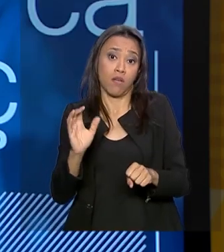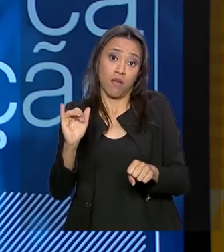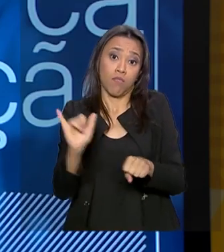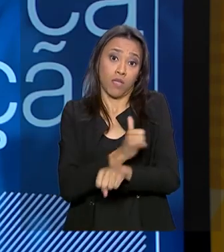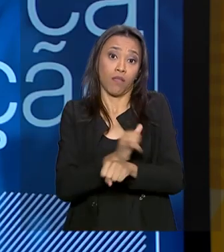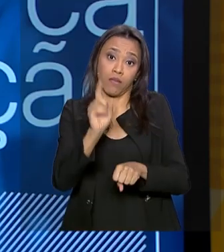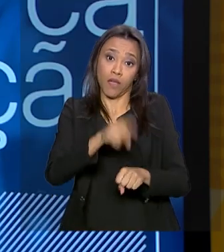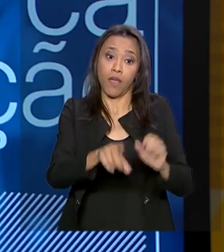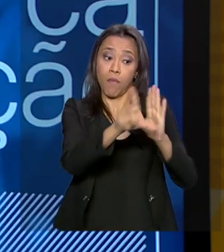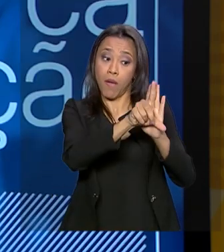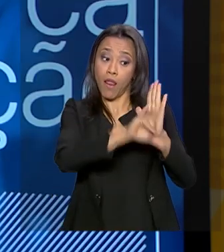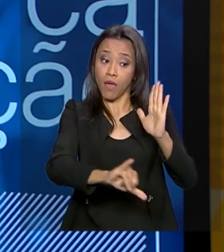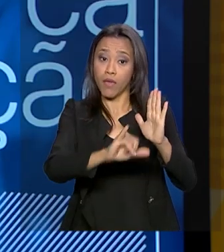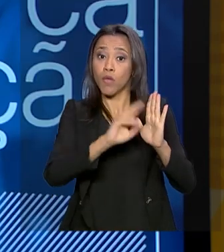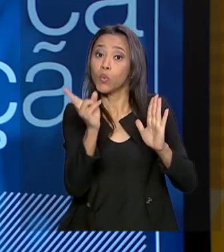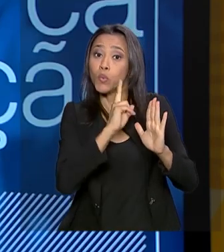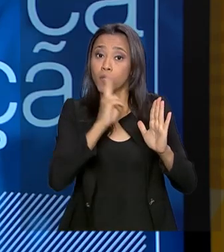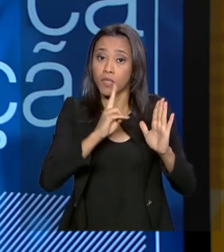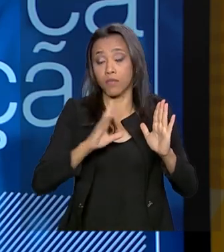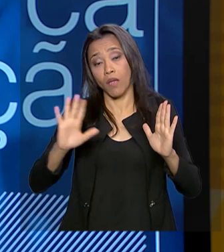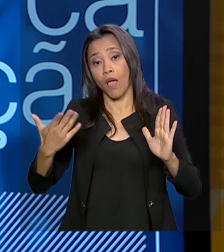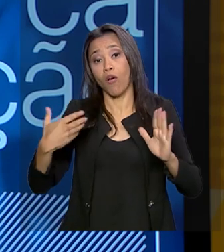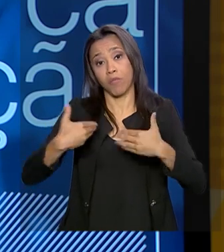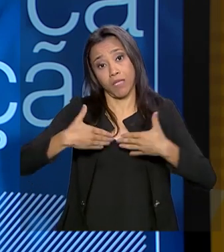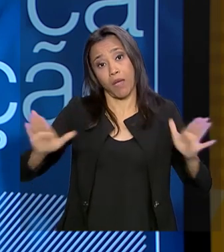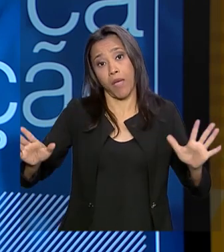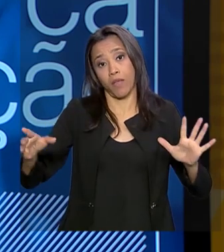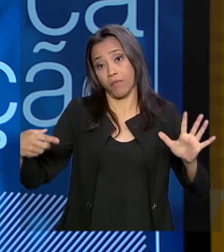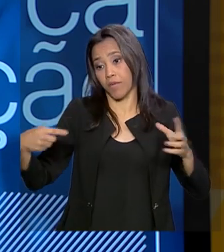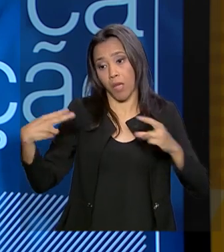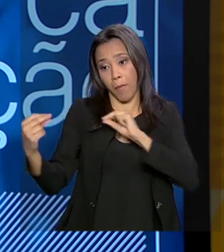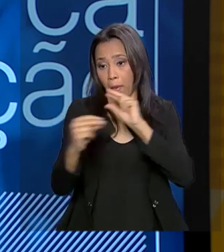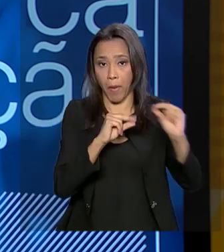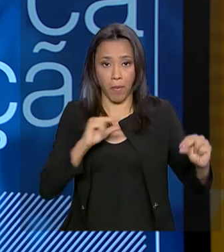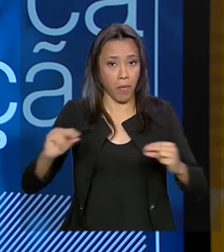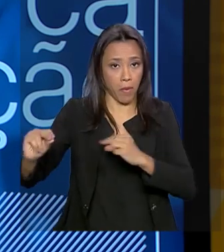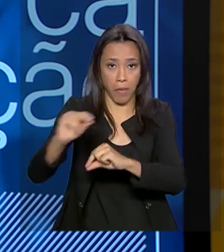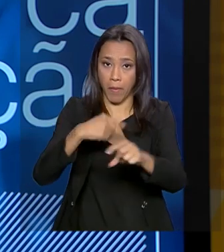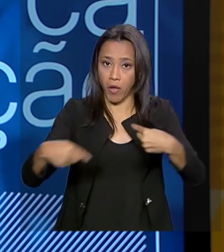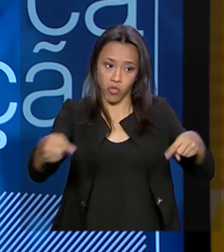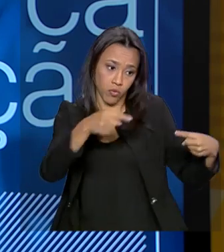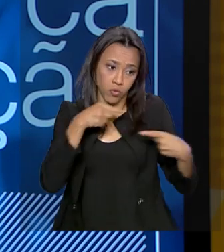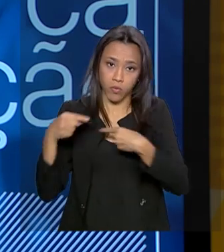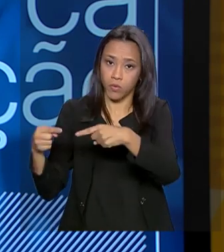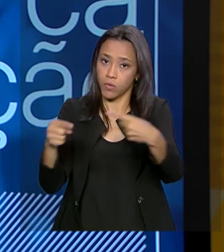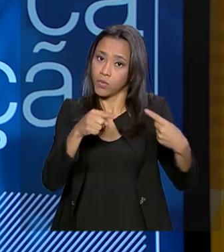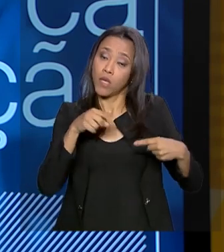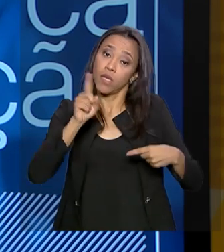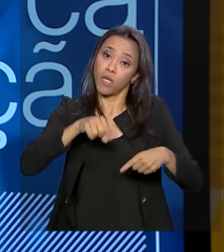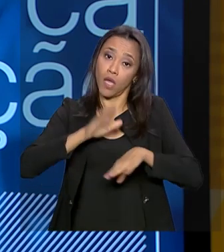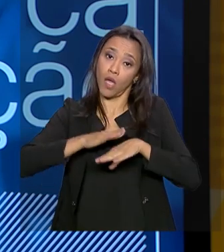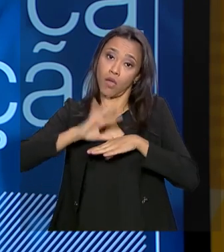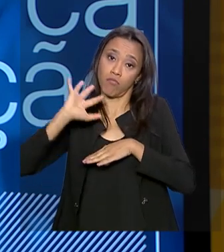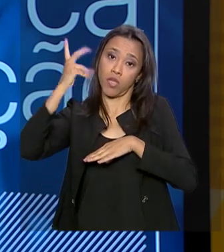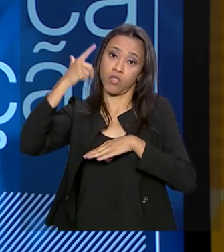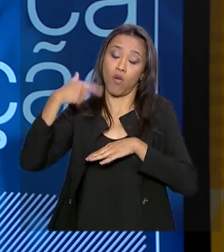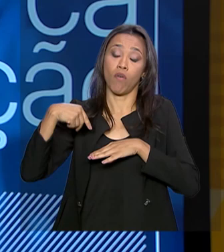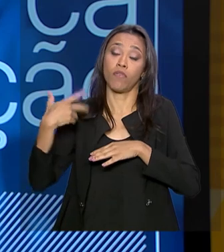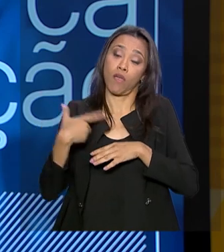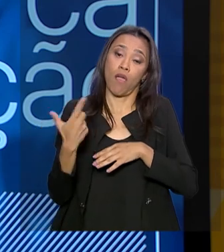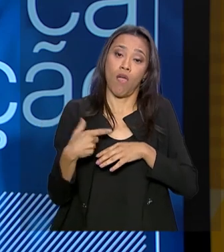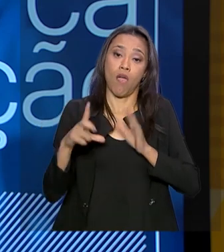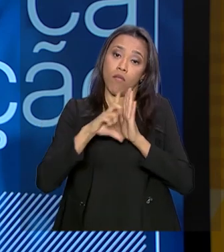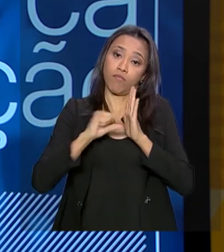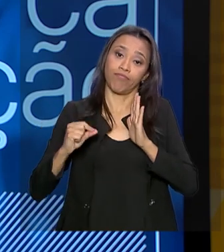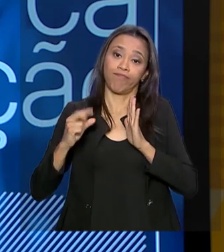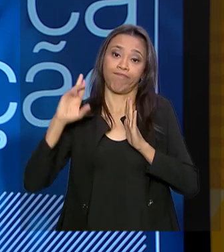de lei com regime de urgência. É algo que precisa ser debatido, é uma decisão que cabe especialmente ao Palácio do Planalto. A gente